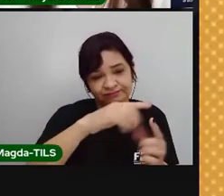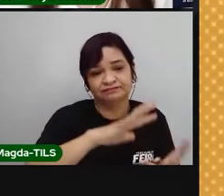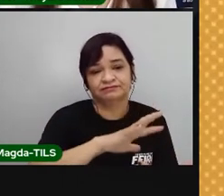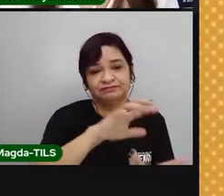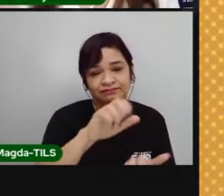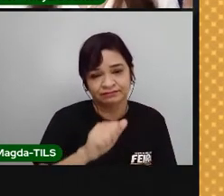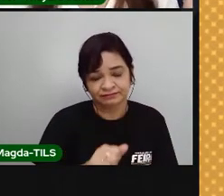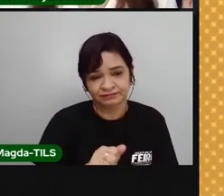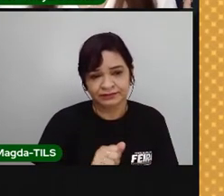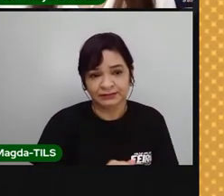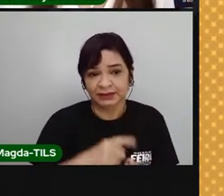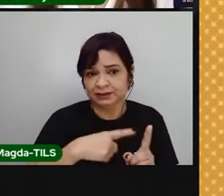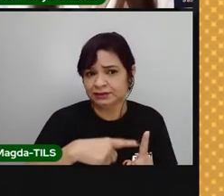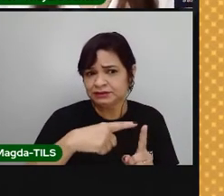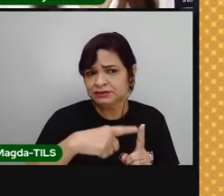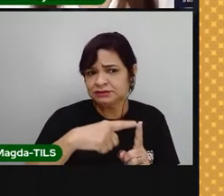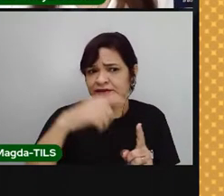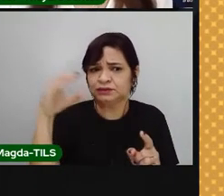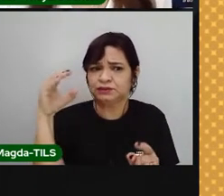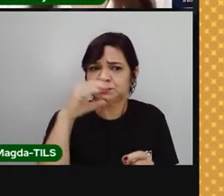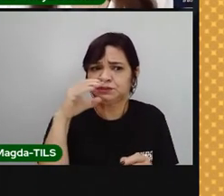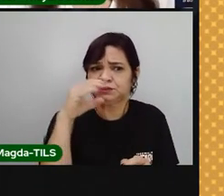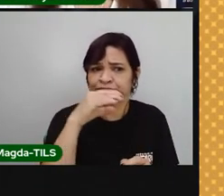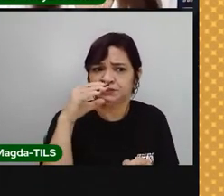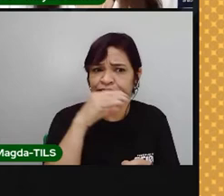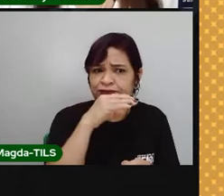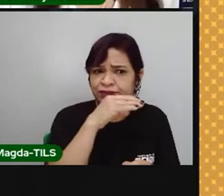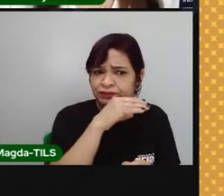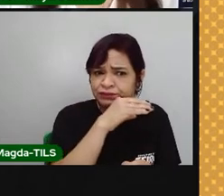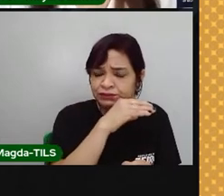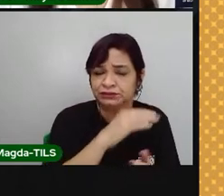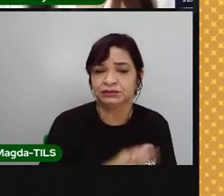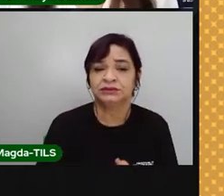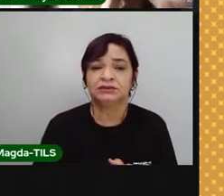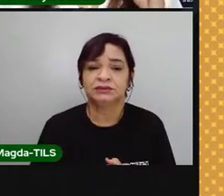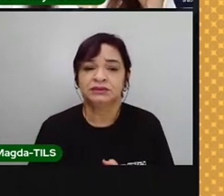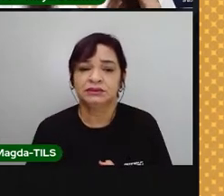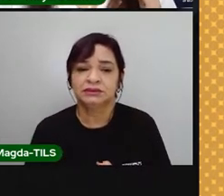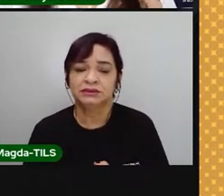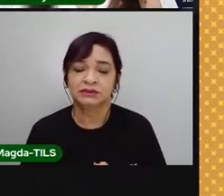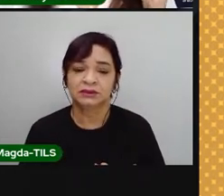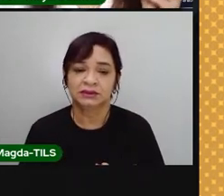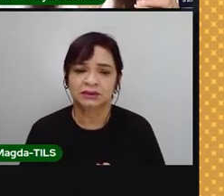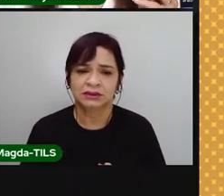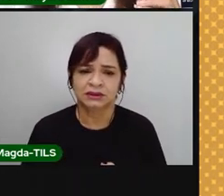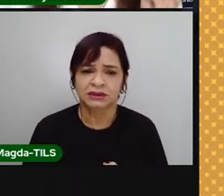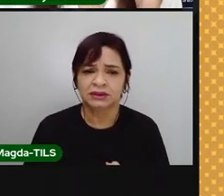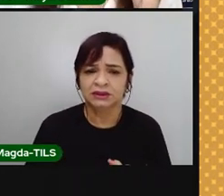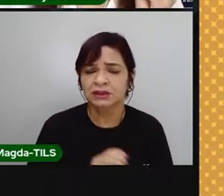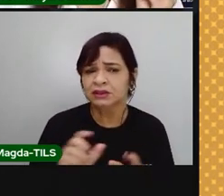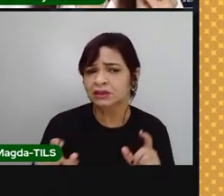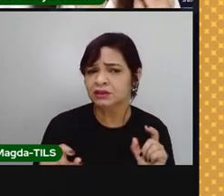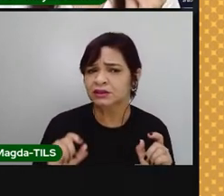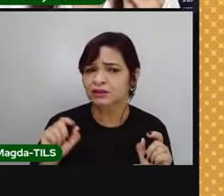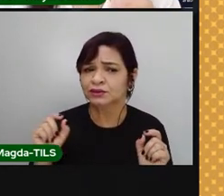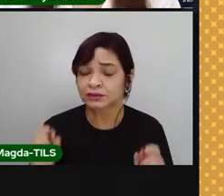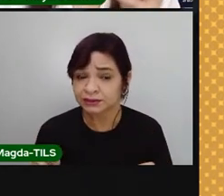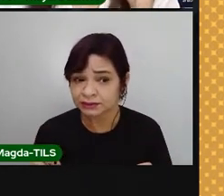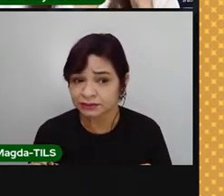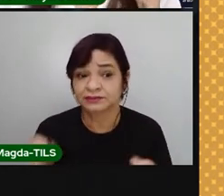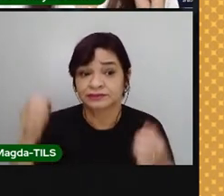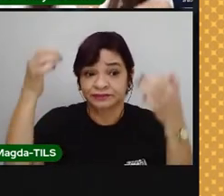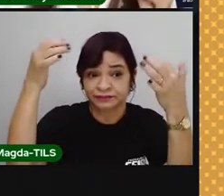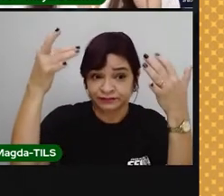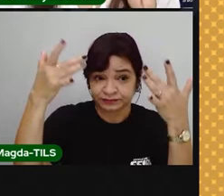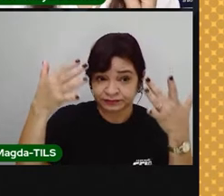Esse aumento na temperatura média do planeta, né? Então, o que é esse aquecimento global? Eu acabei de falar pra vocês.